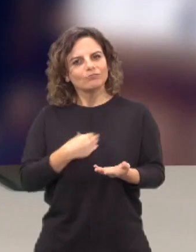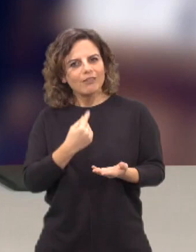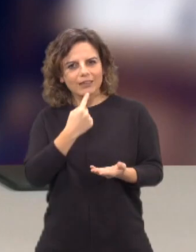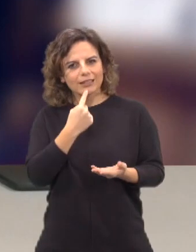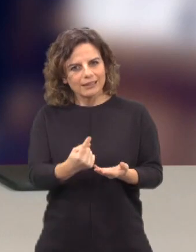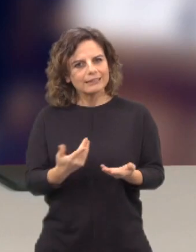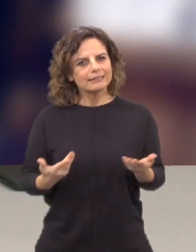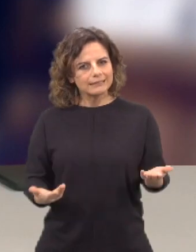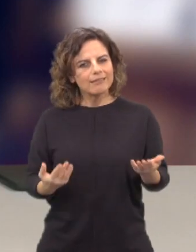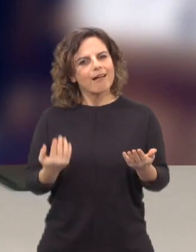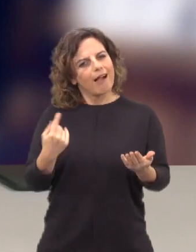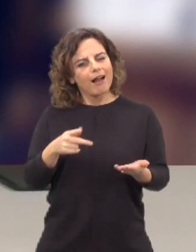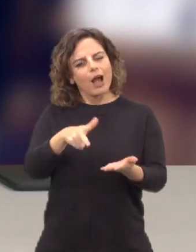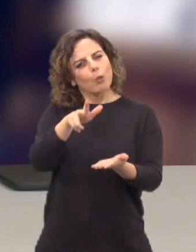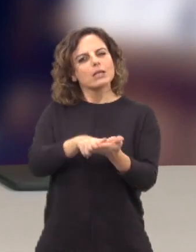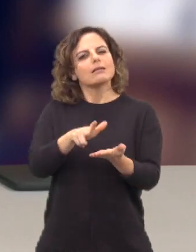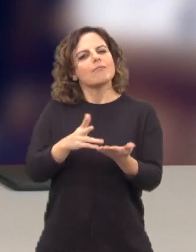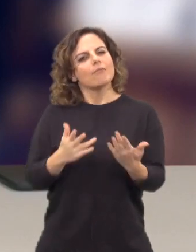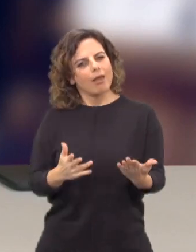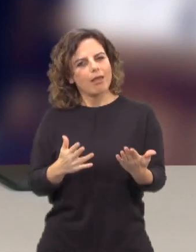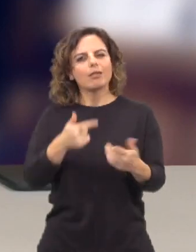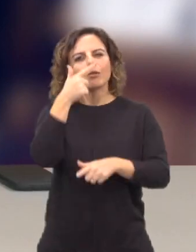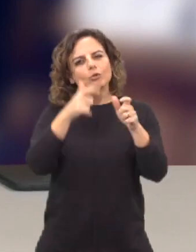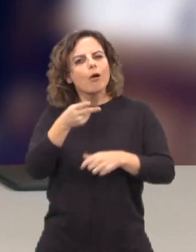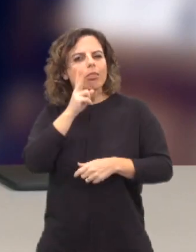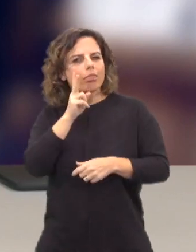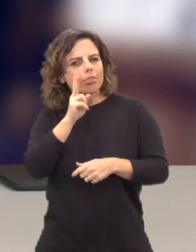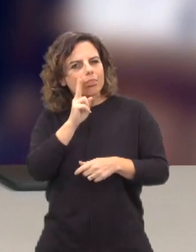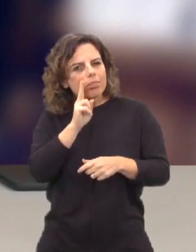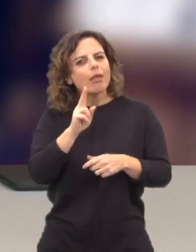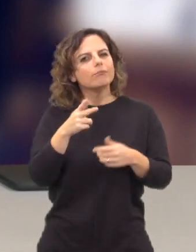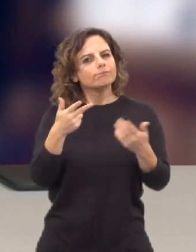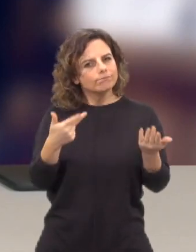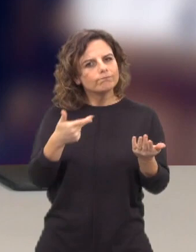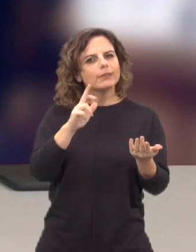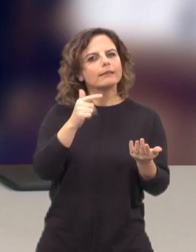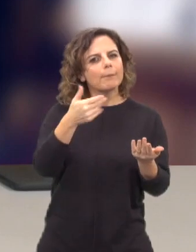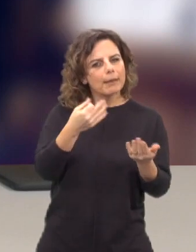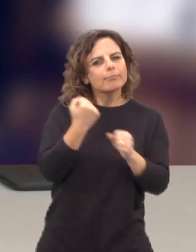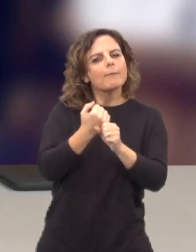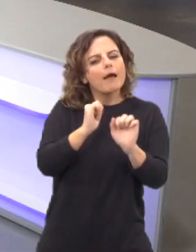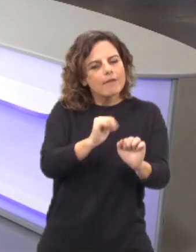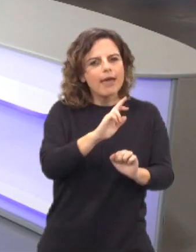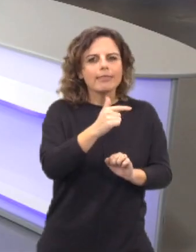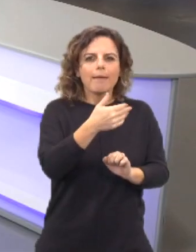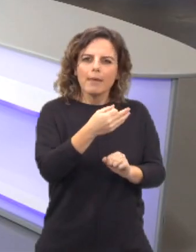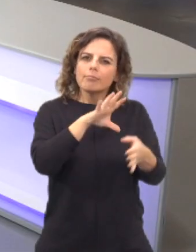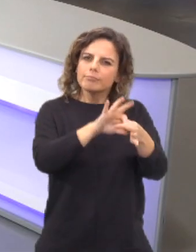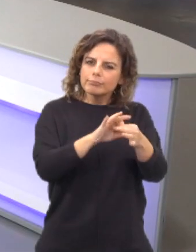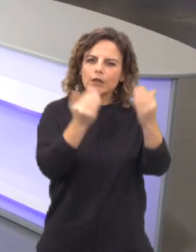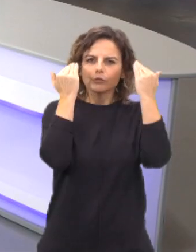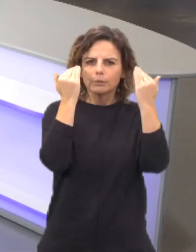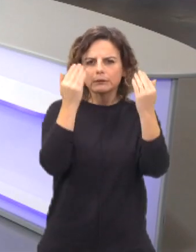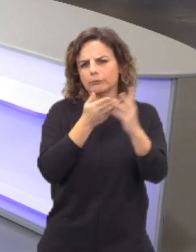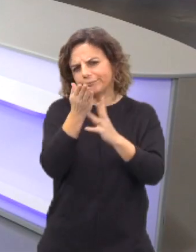-nos entender que há um reconhecimento por parte dos espectadores do trabalho que a RTP faz na informação,